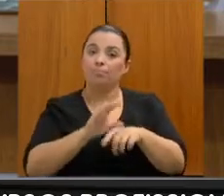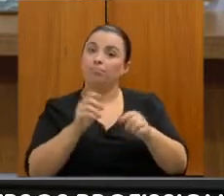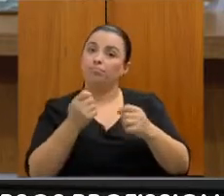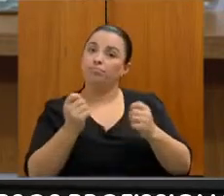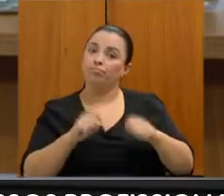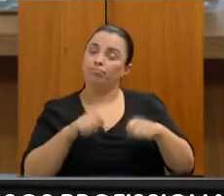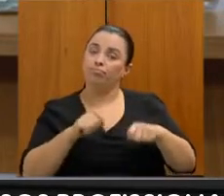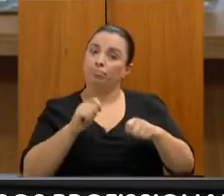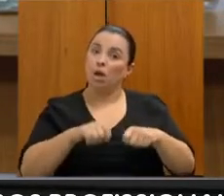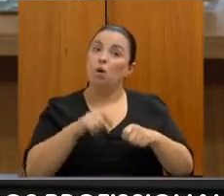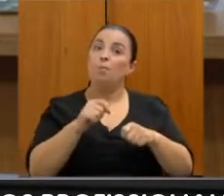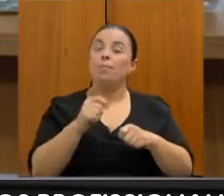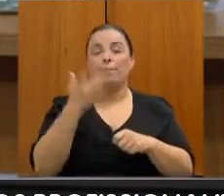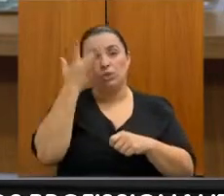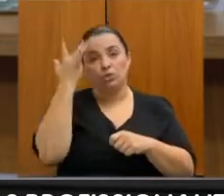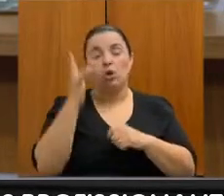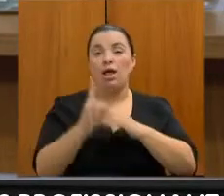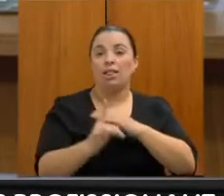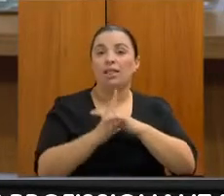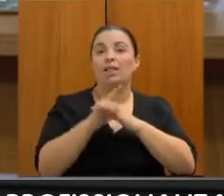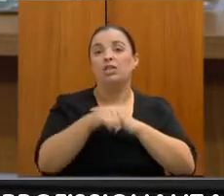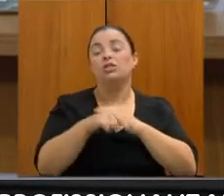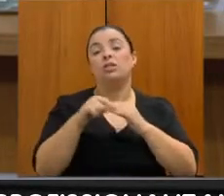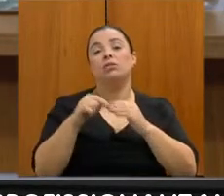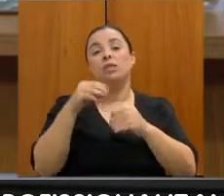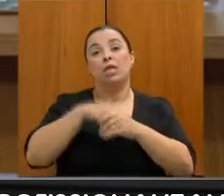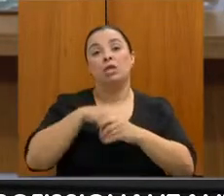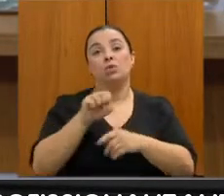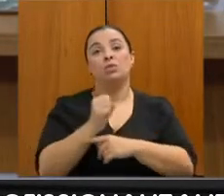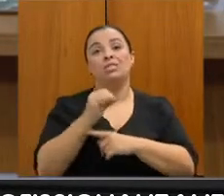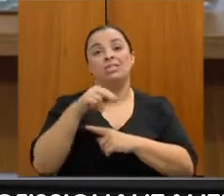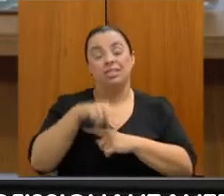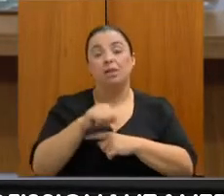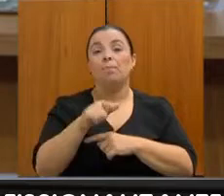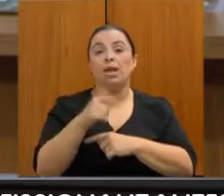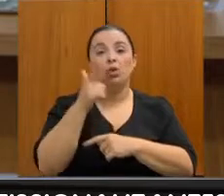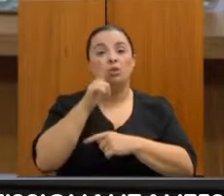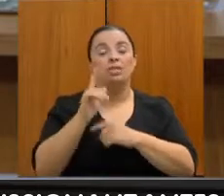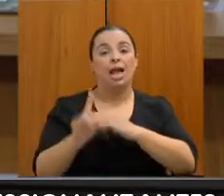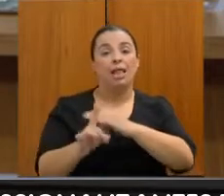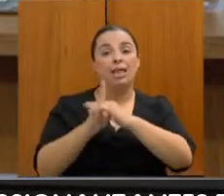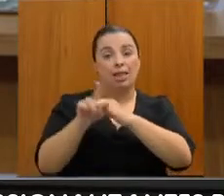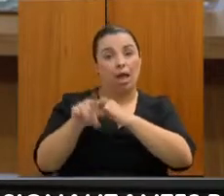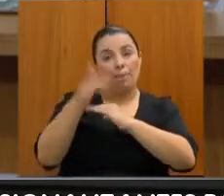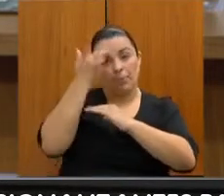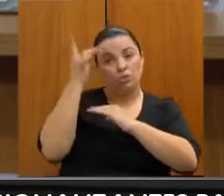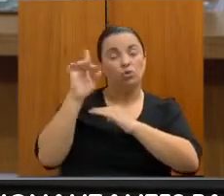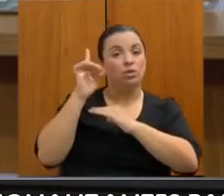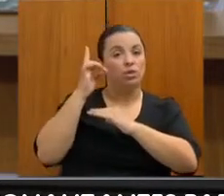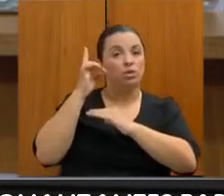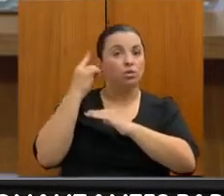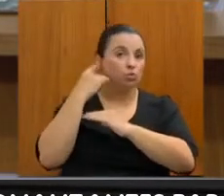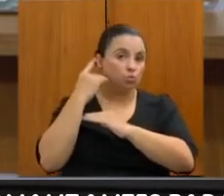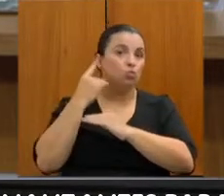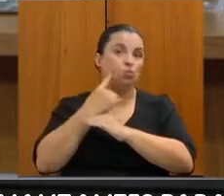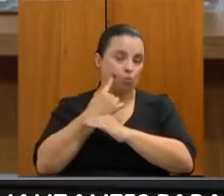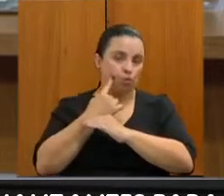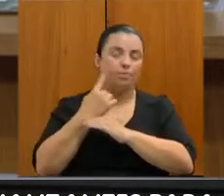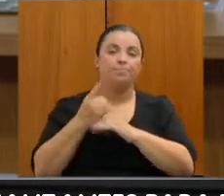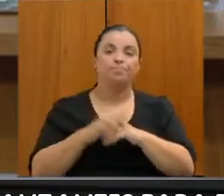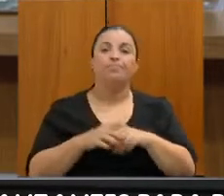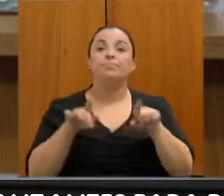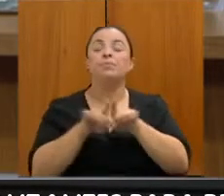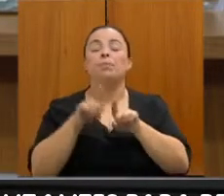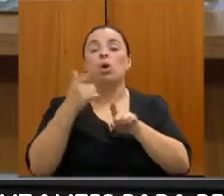Libras, para que eles possam atender o trabalhador com deficiência auditiva. E o curso de formação para gestores de recursos